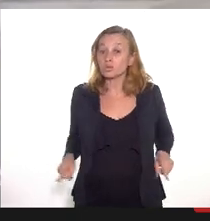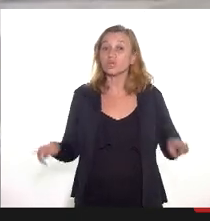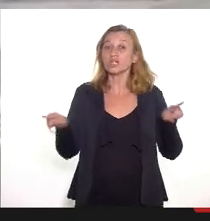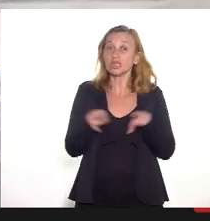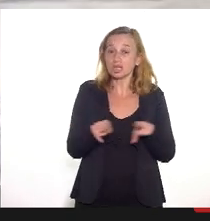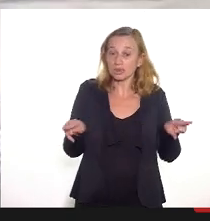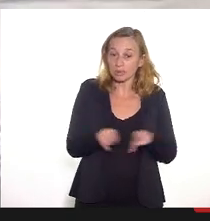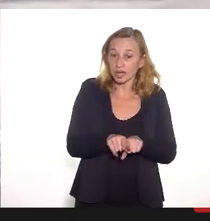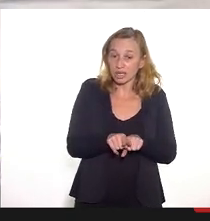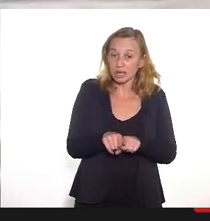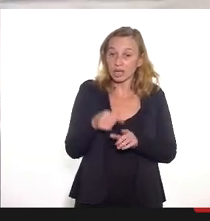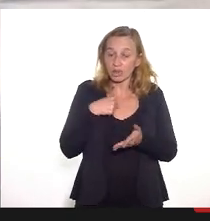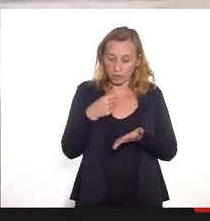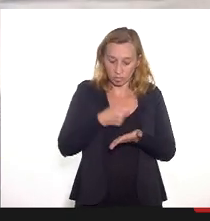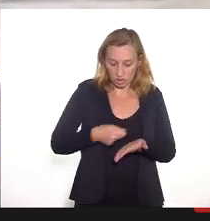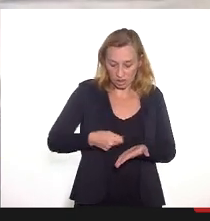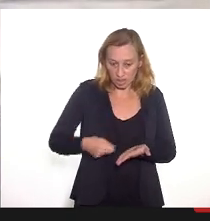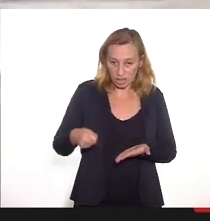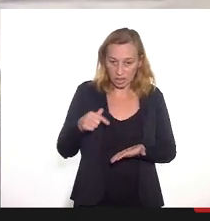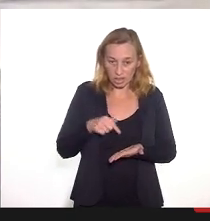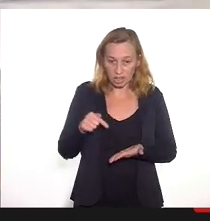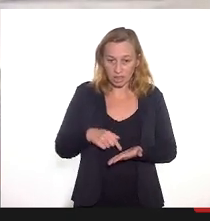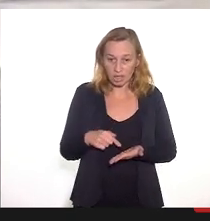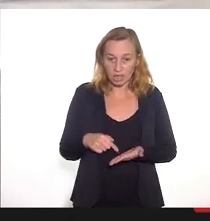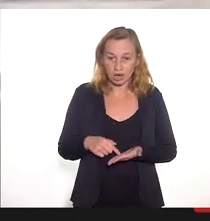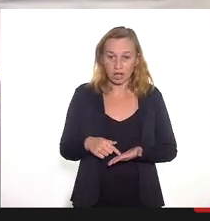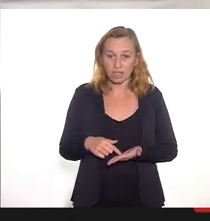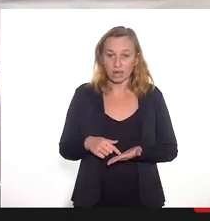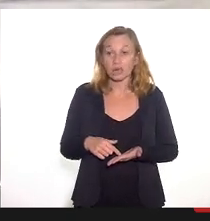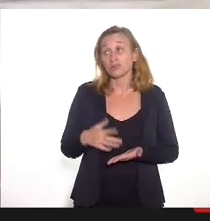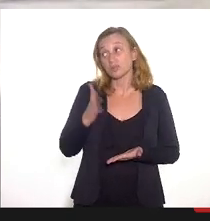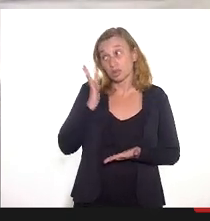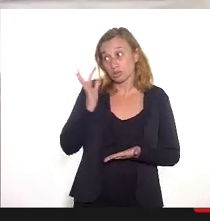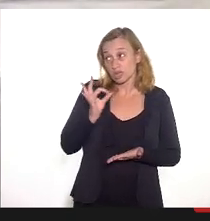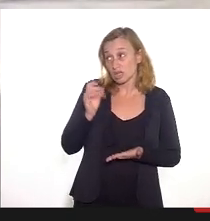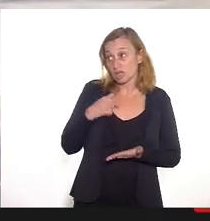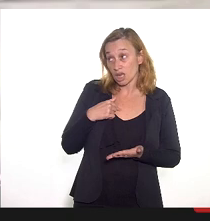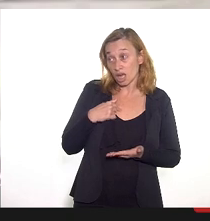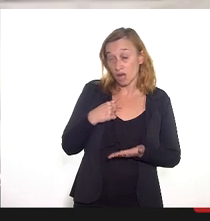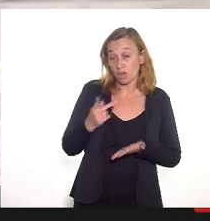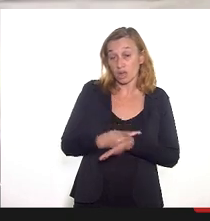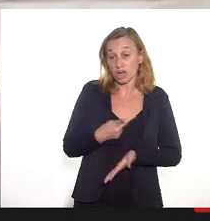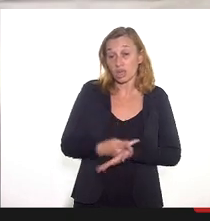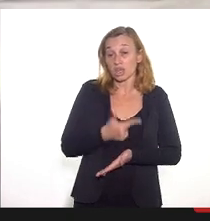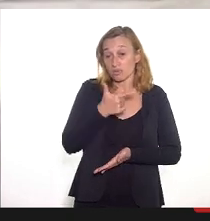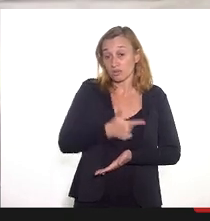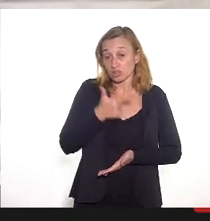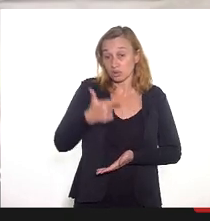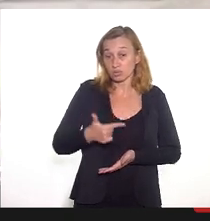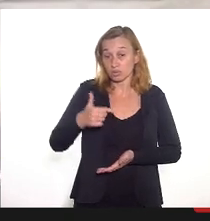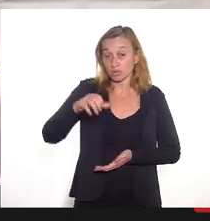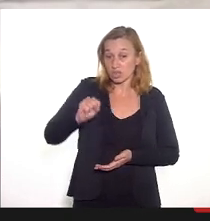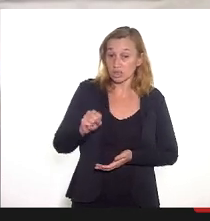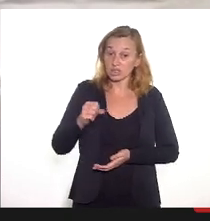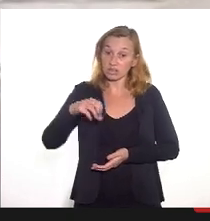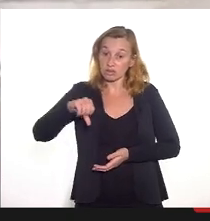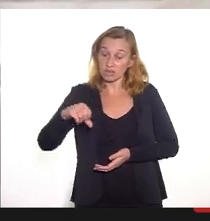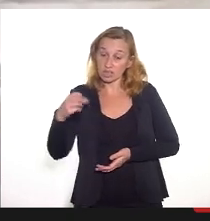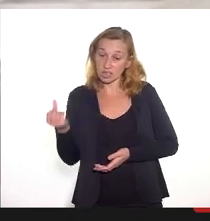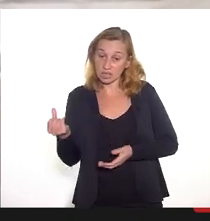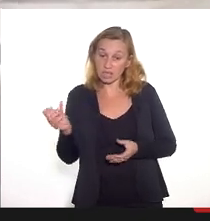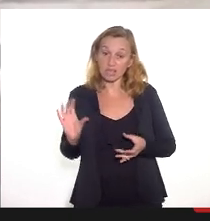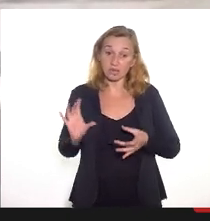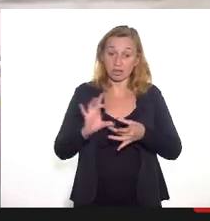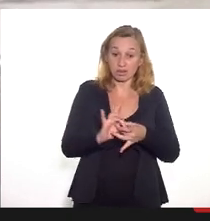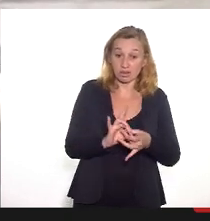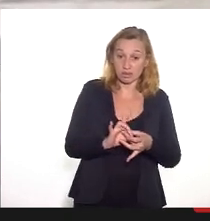tempo, eu anotei aqui, a gente tem, se eu não tiver anotado errado, 22 mil 896 profissionais vinculados